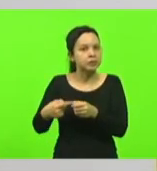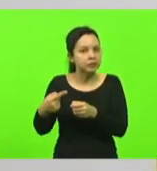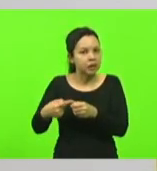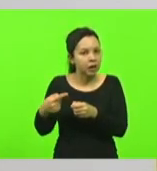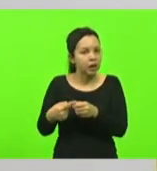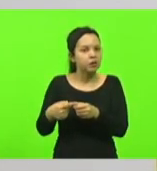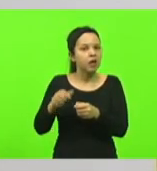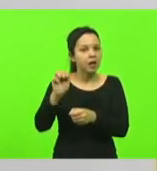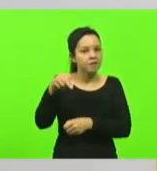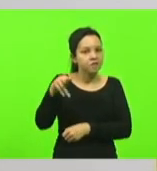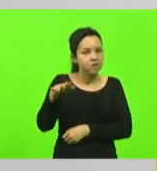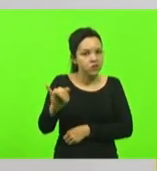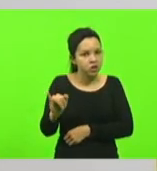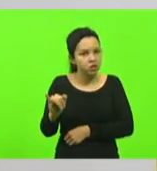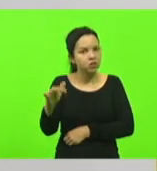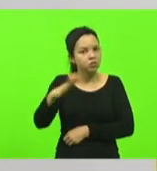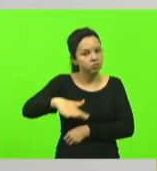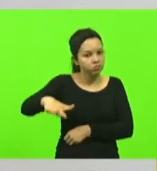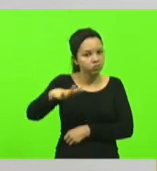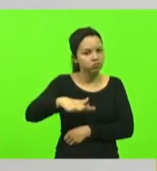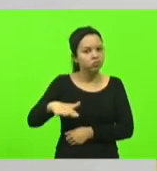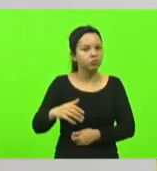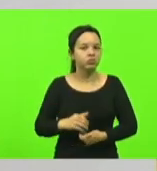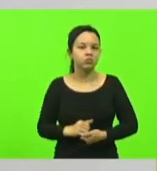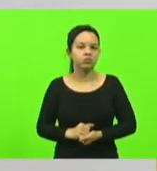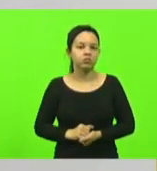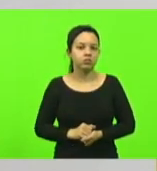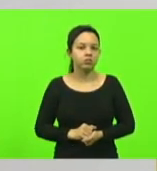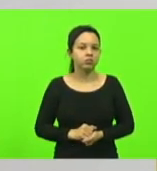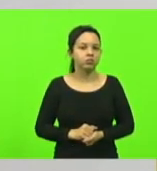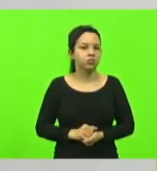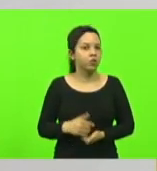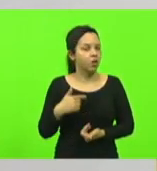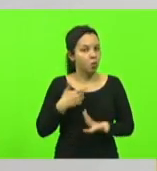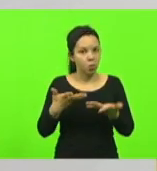do Médio Vale ali europeu. Deus me livre.